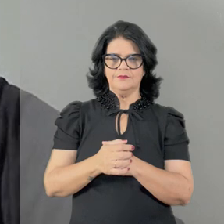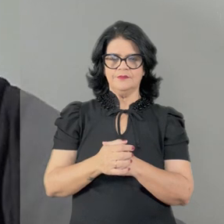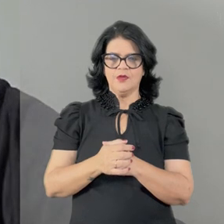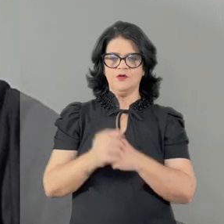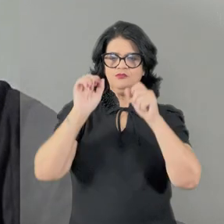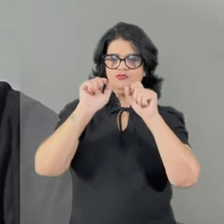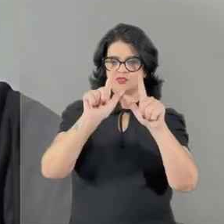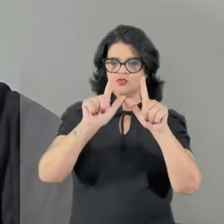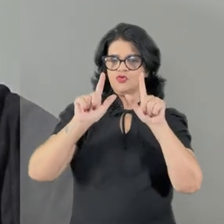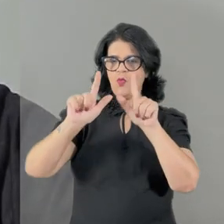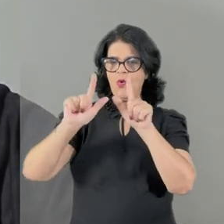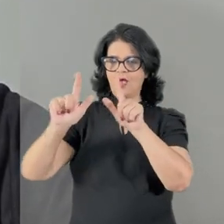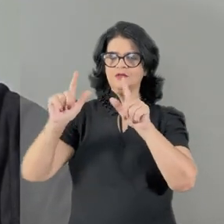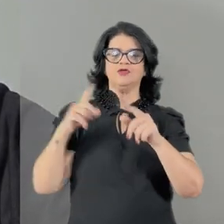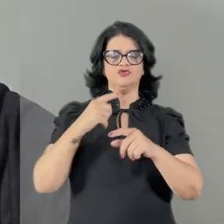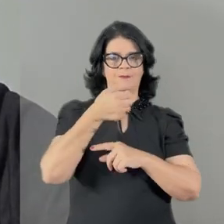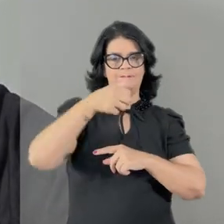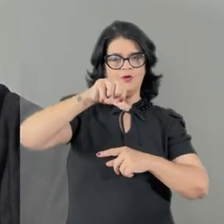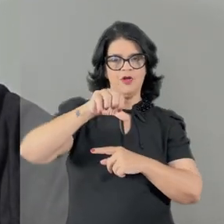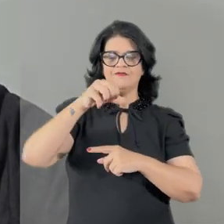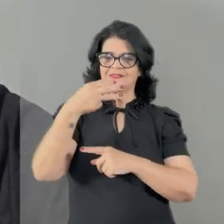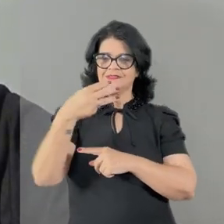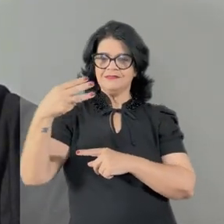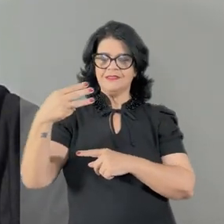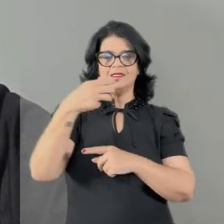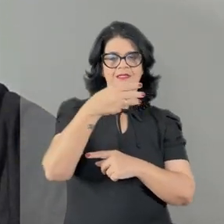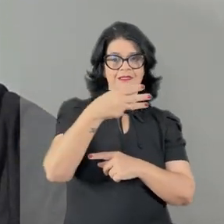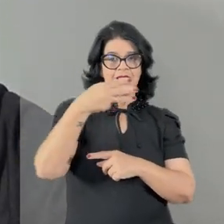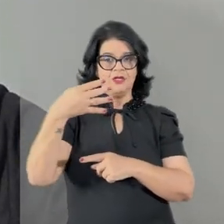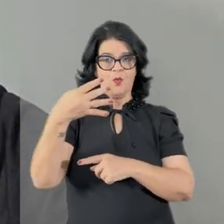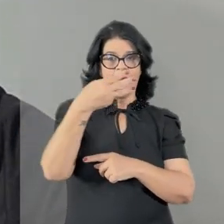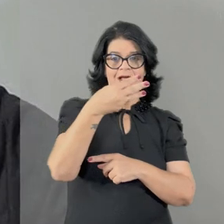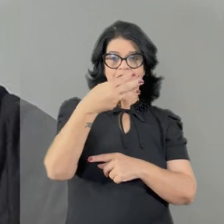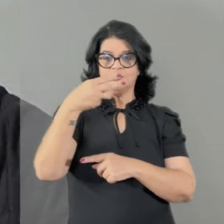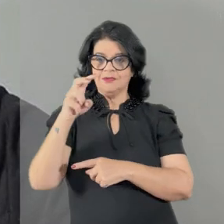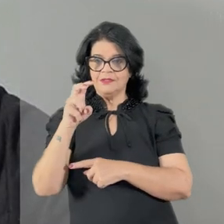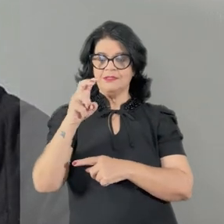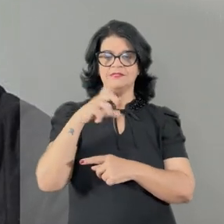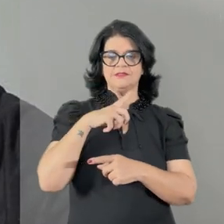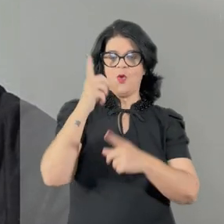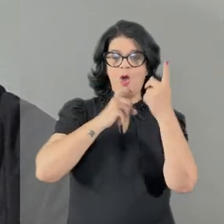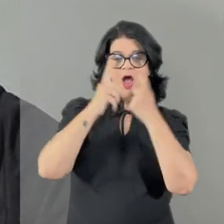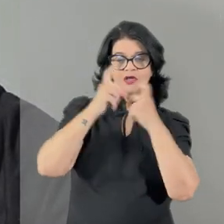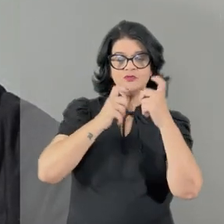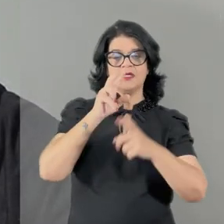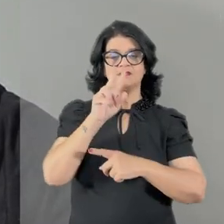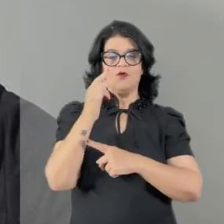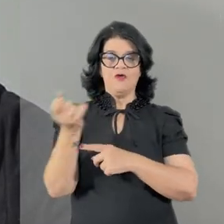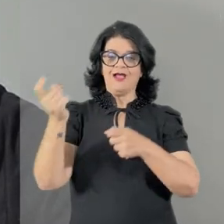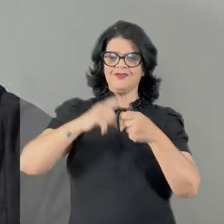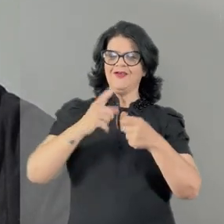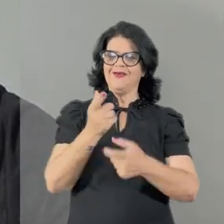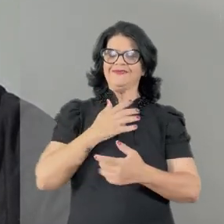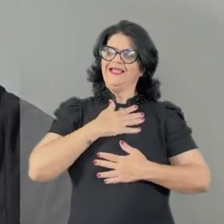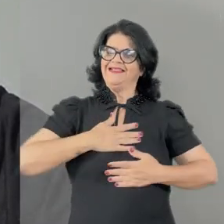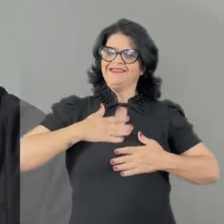Nos quadrinhos referentes aos anos de 1933, 34 e 35, a expressão de Vargas volta a